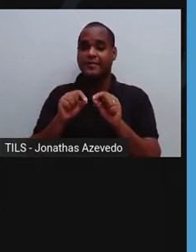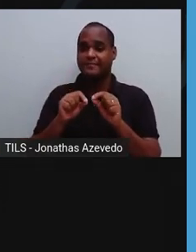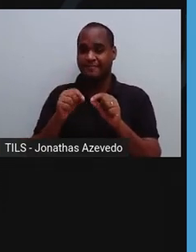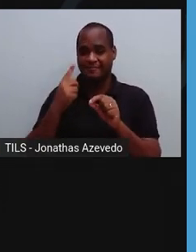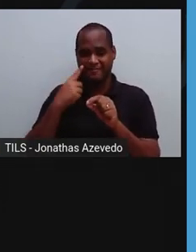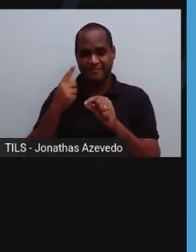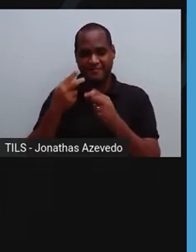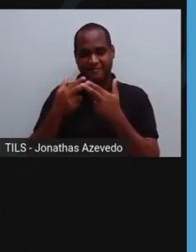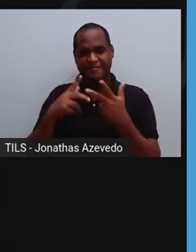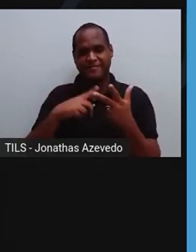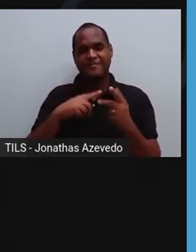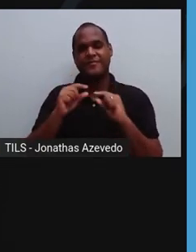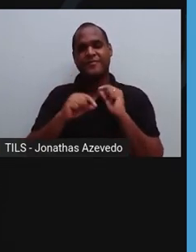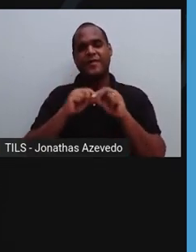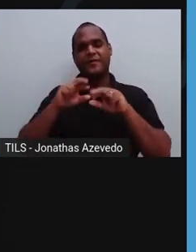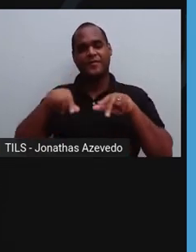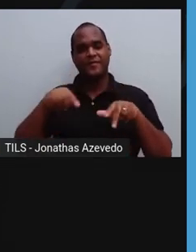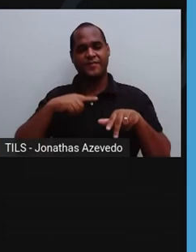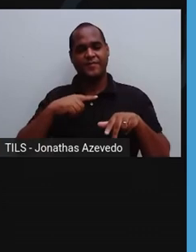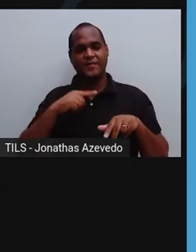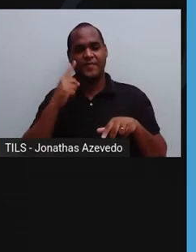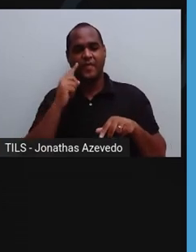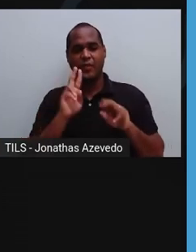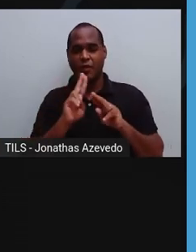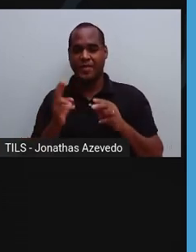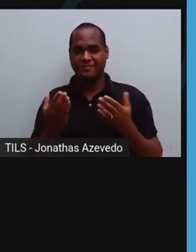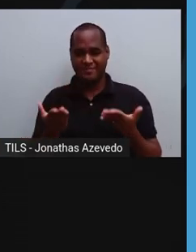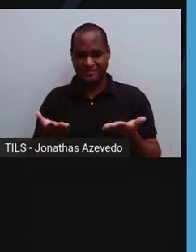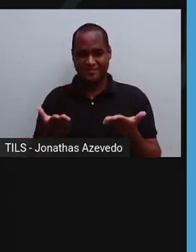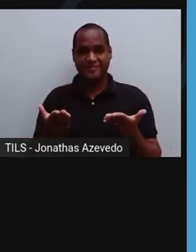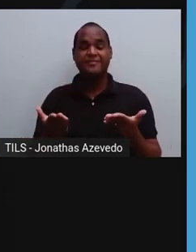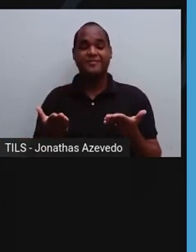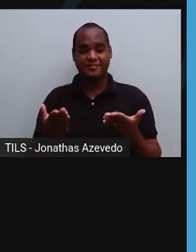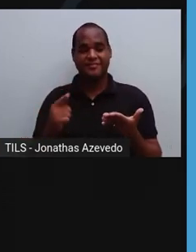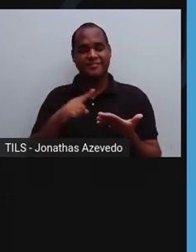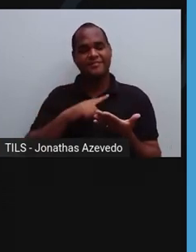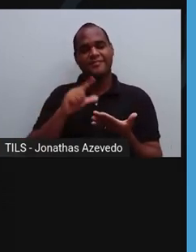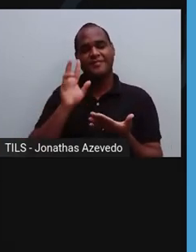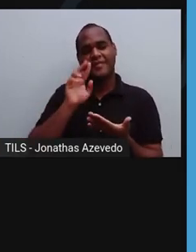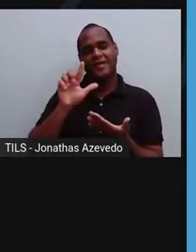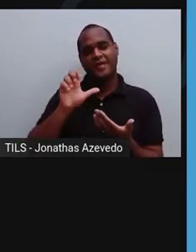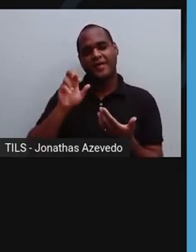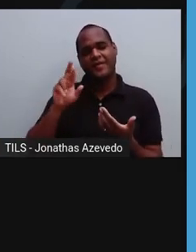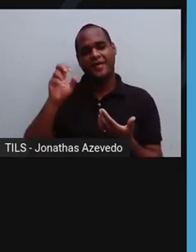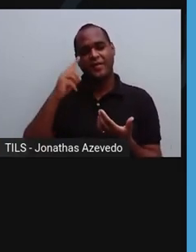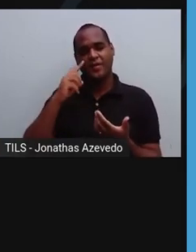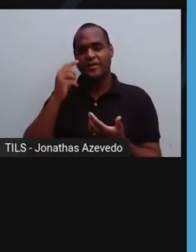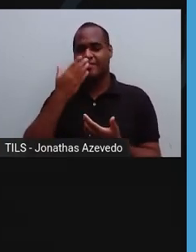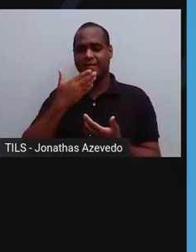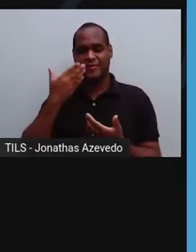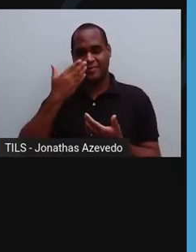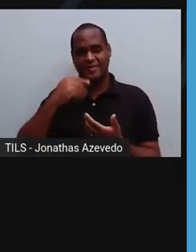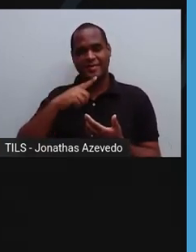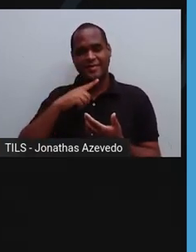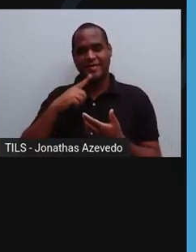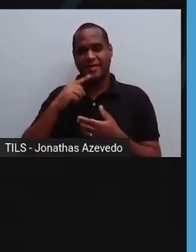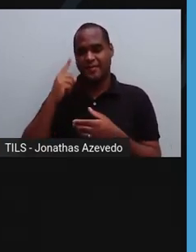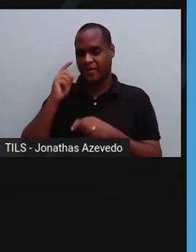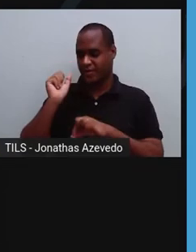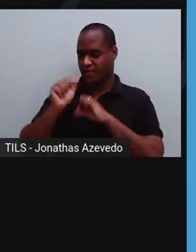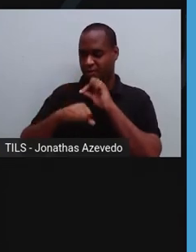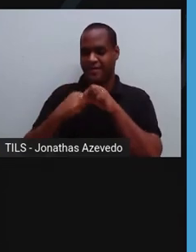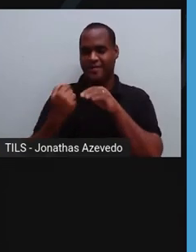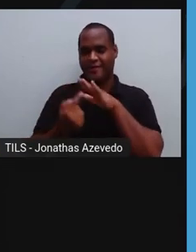É uma levedura chamada Saccharomyces cerevisiae. Essa levedura pega o açúcar da massa e transforma em gás